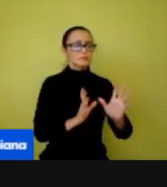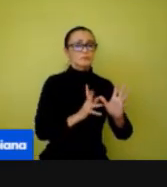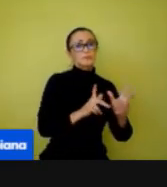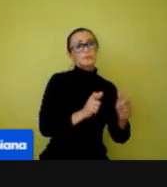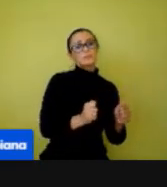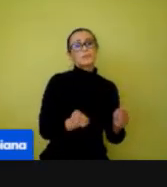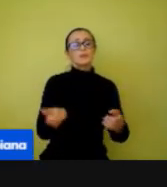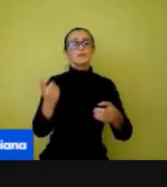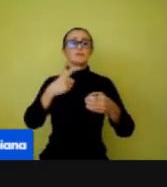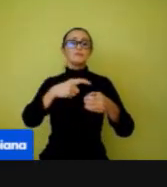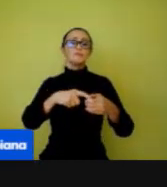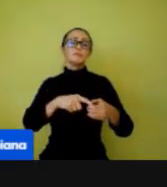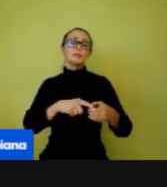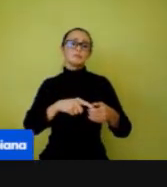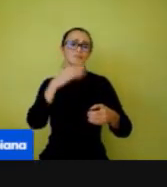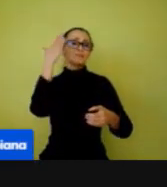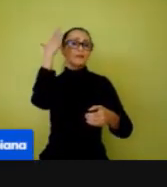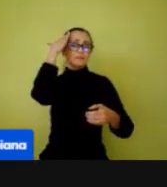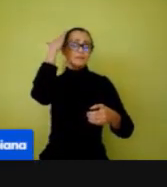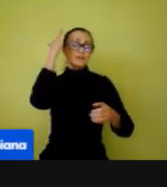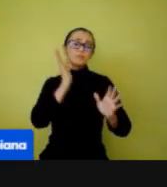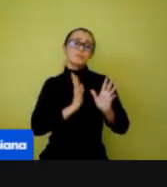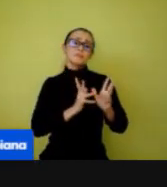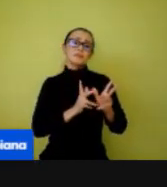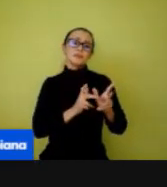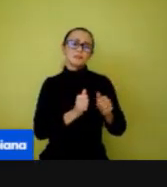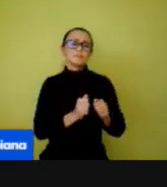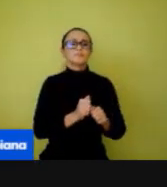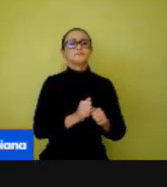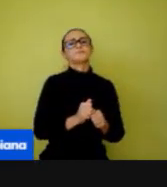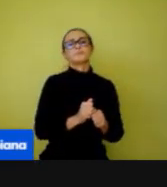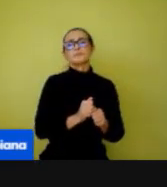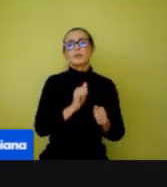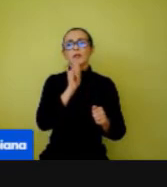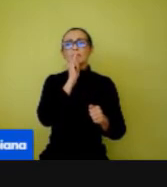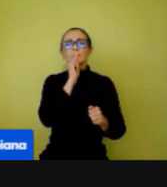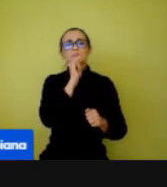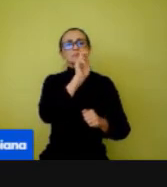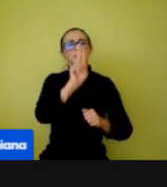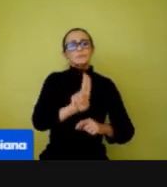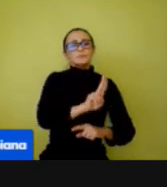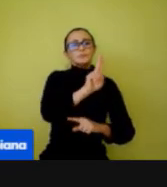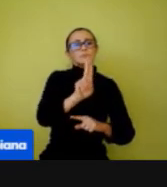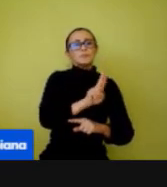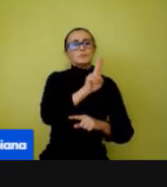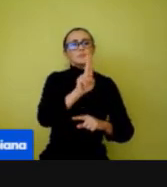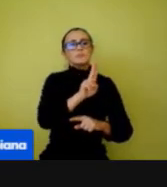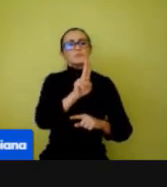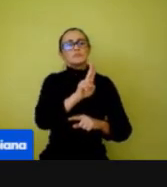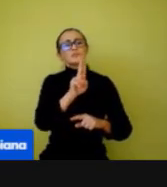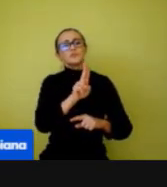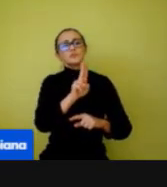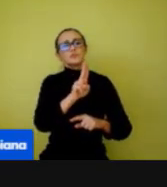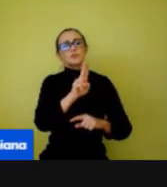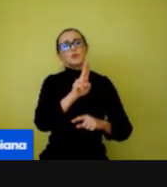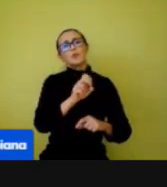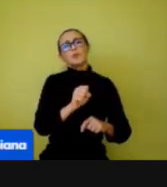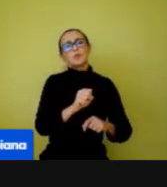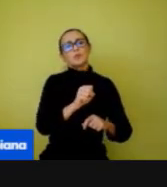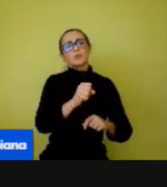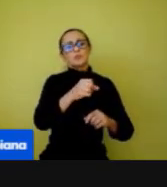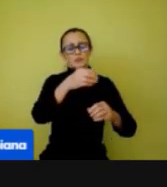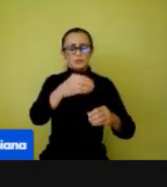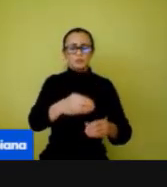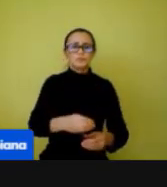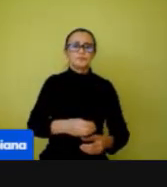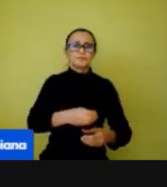sabe que está higienizado, tá? Você utilizou, por exemplo, cabo de vassoura, alguma outra coisa. Já passa